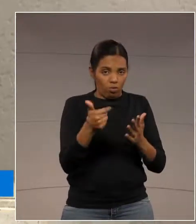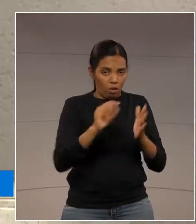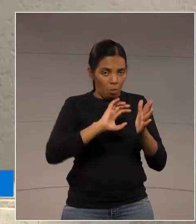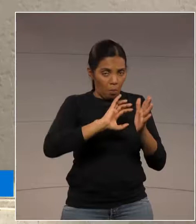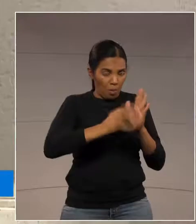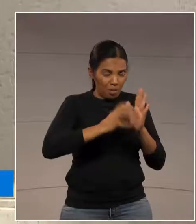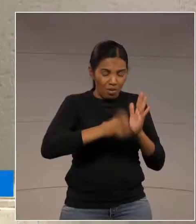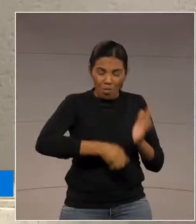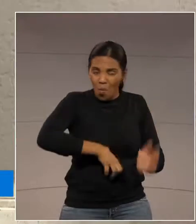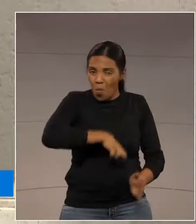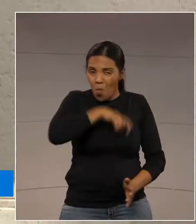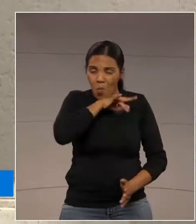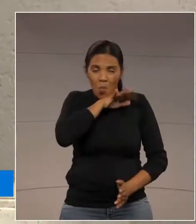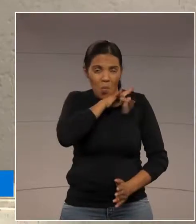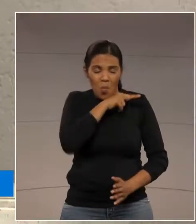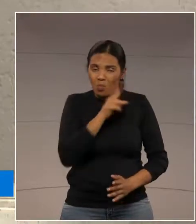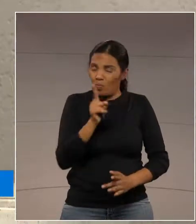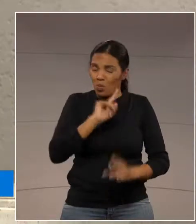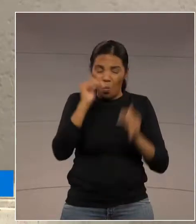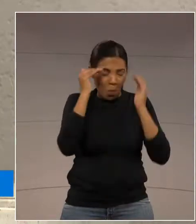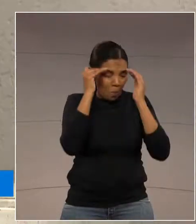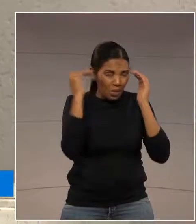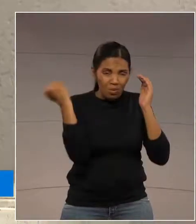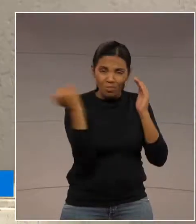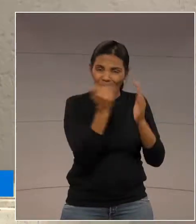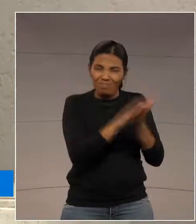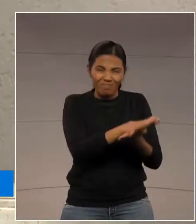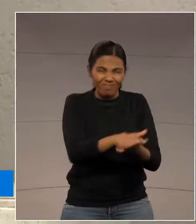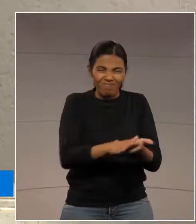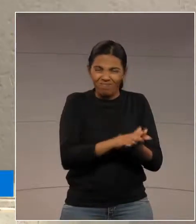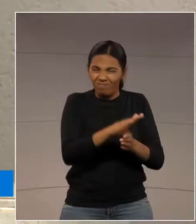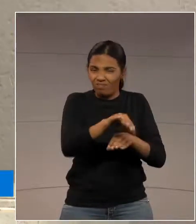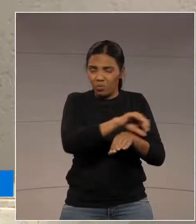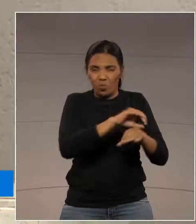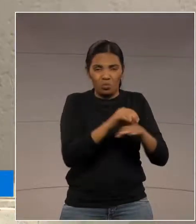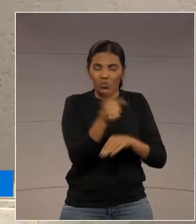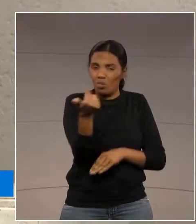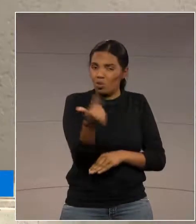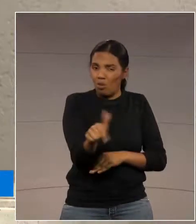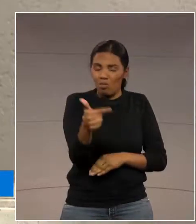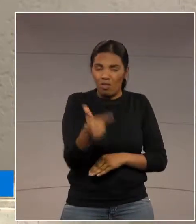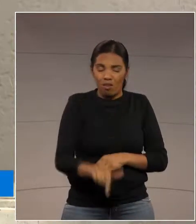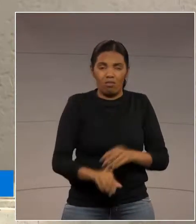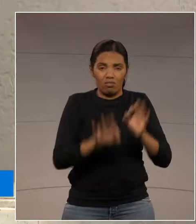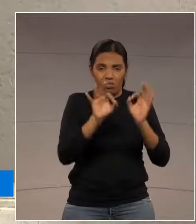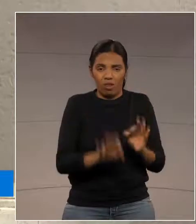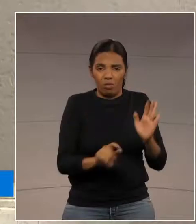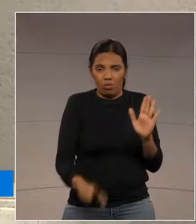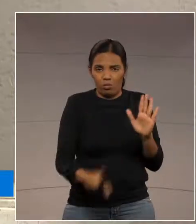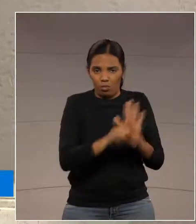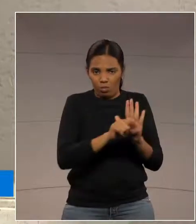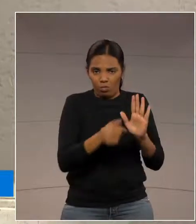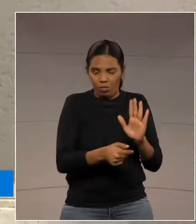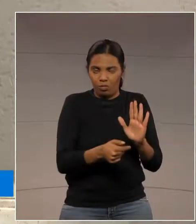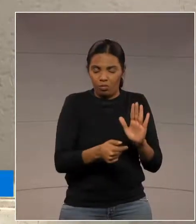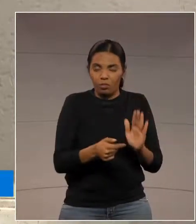terrivelmente inconstitucional e ilegal. E digo isso, senhores,